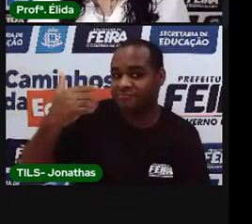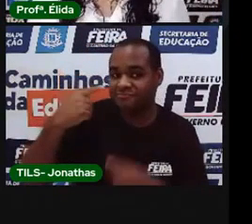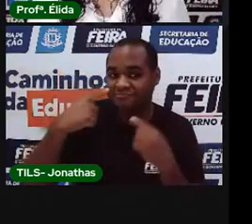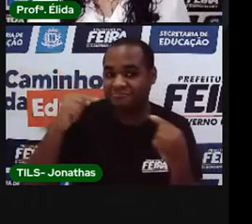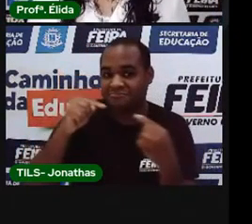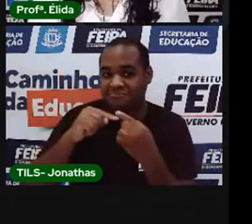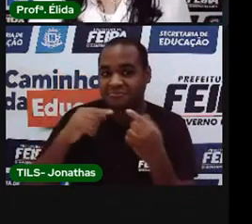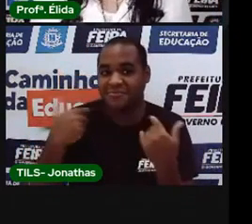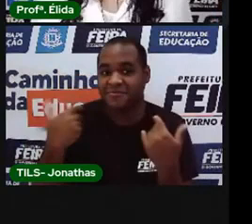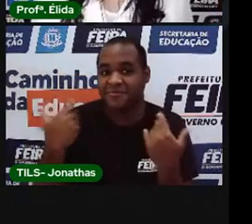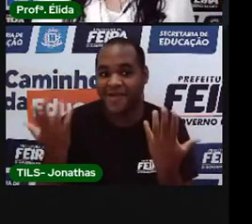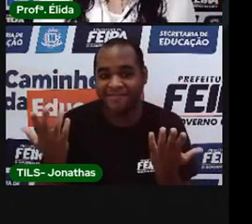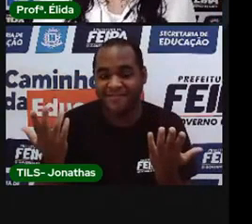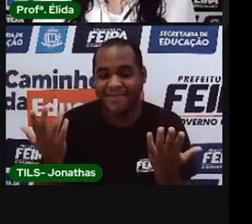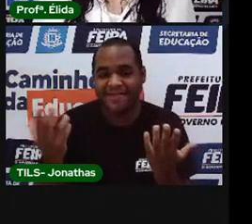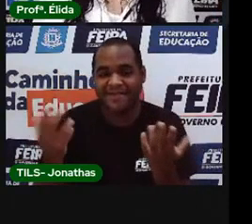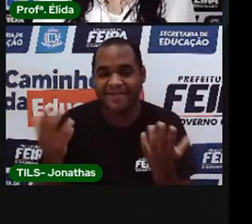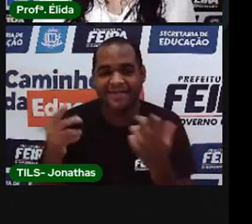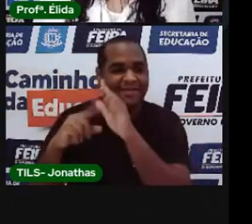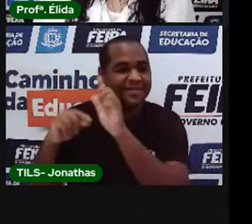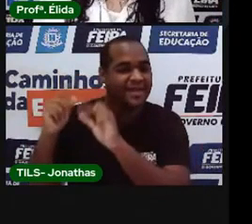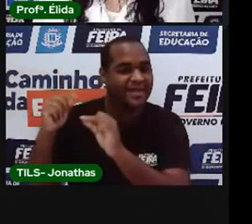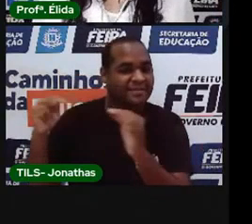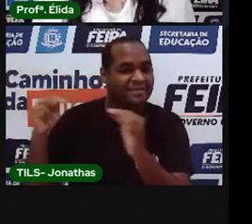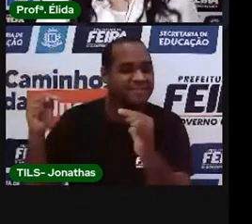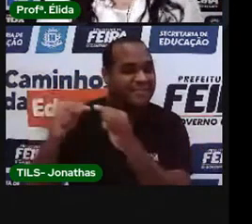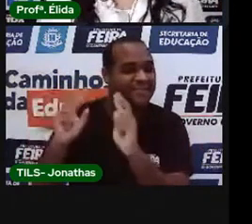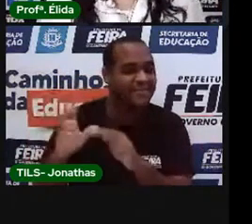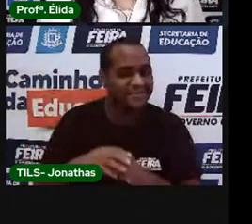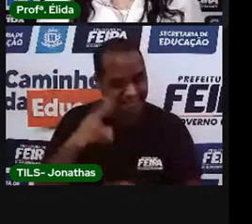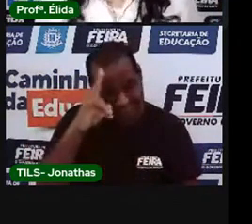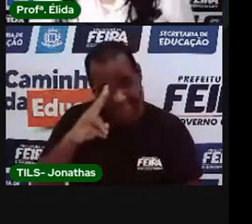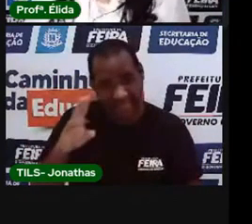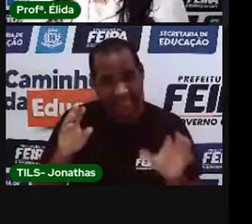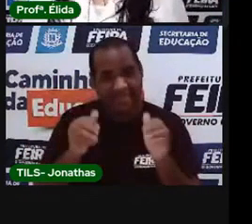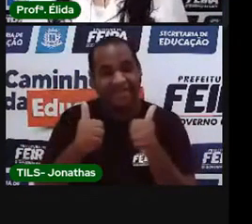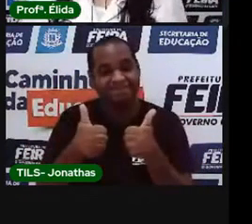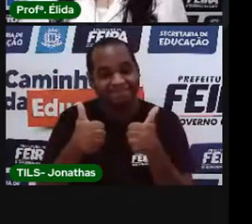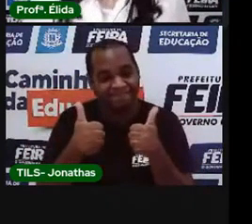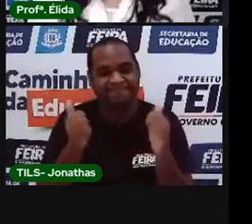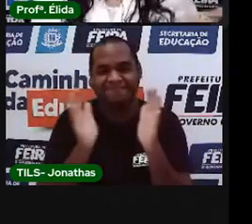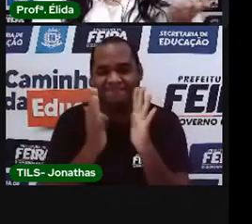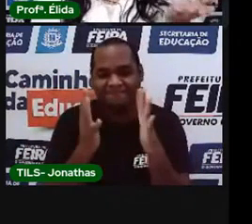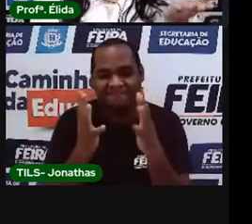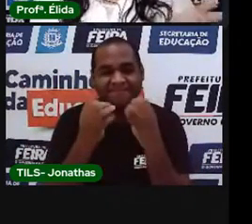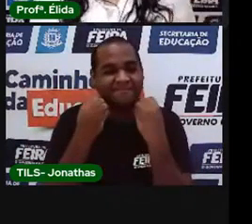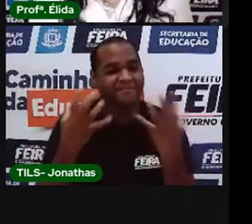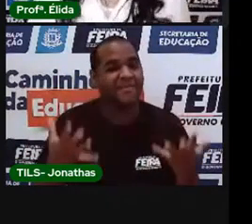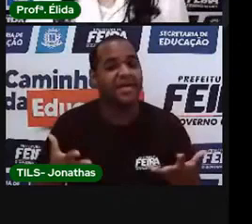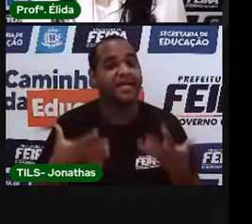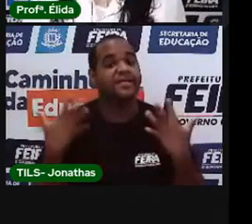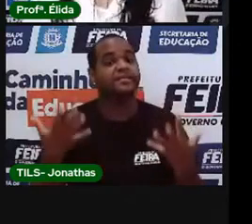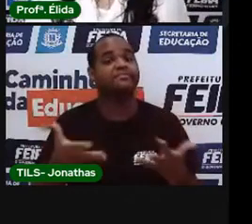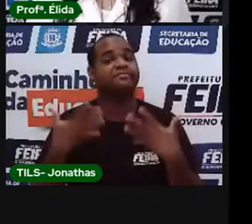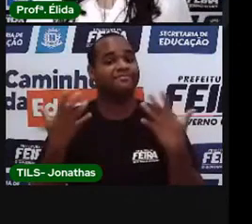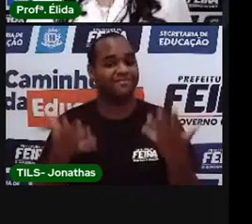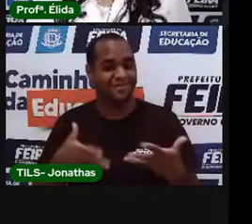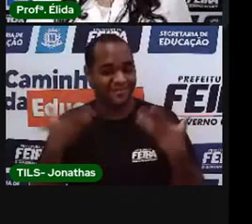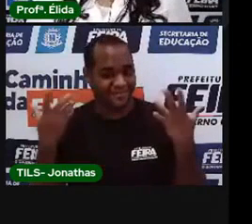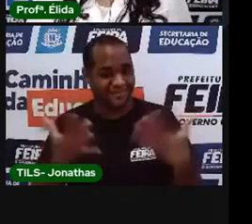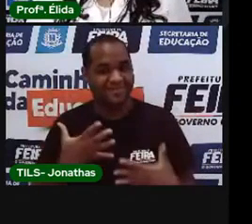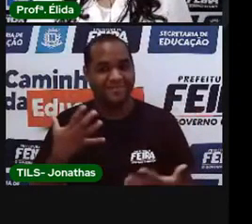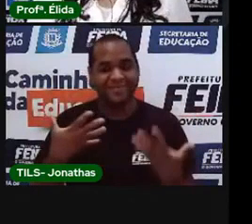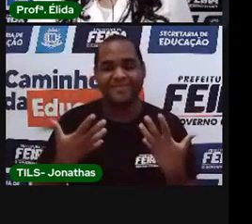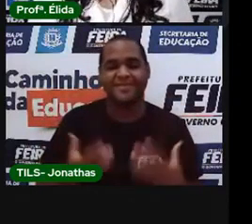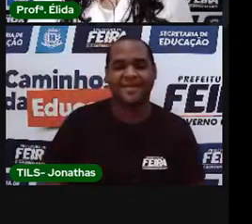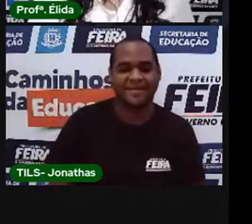as estrelas? Lembrou qual é essa emoção? Muito bem. O amarelo simboliza a